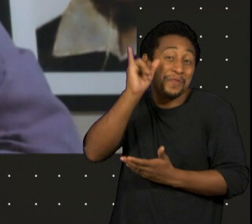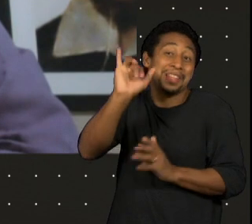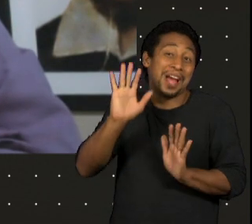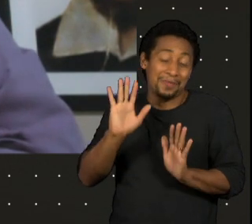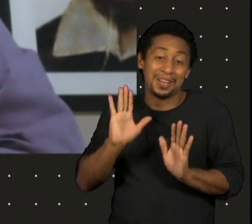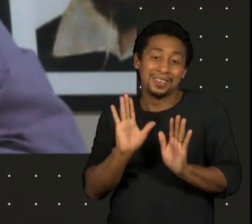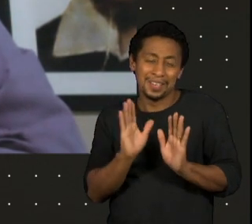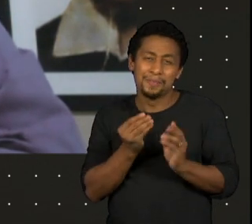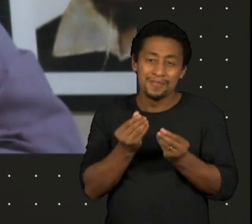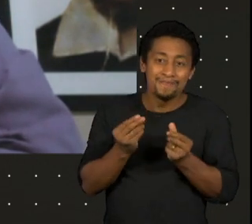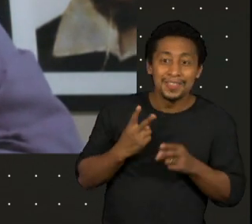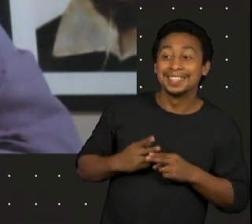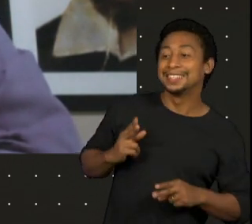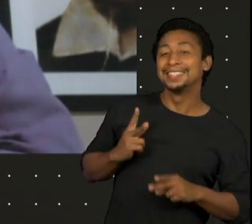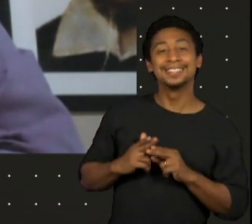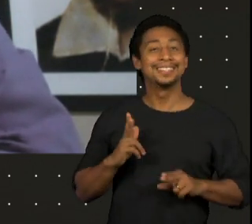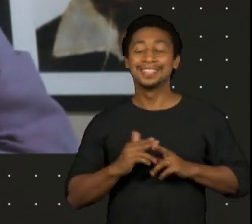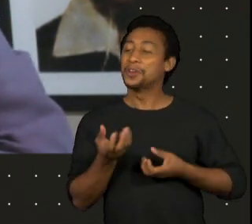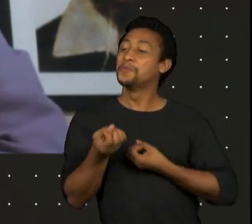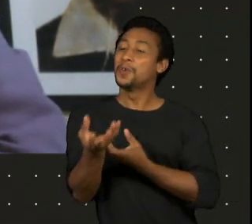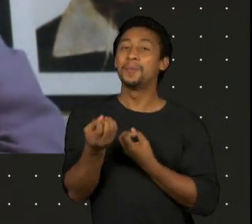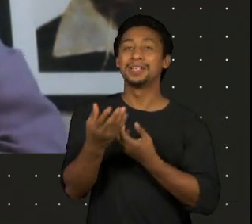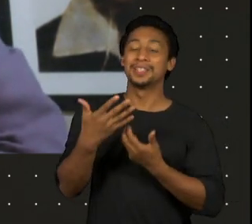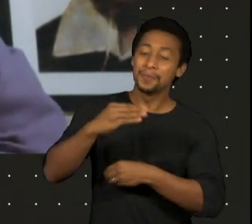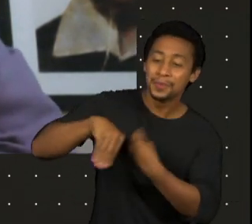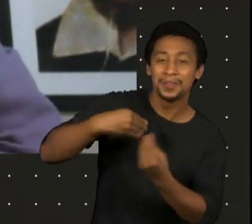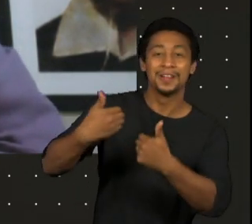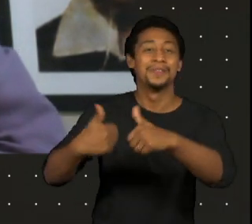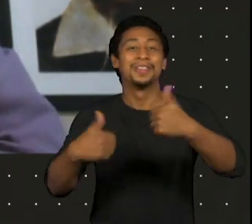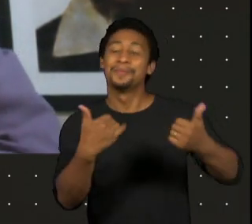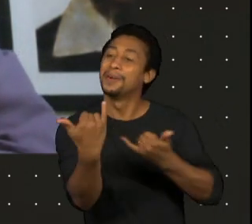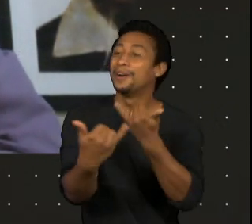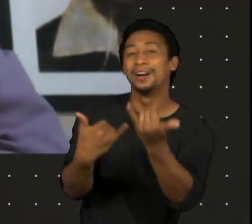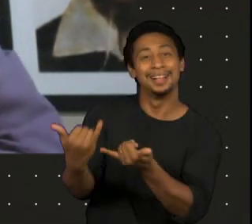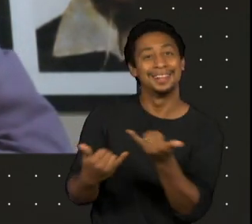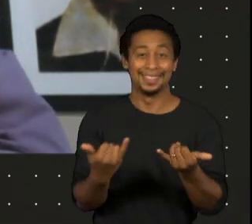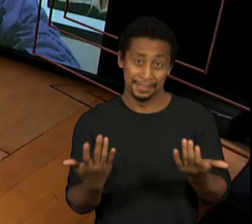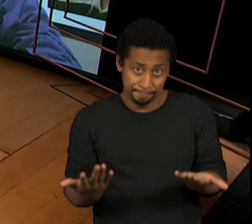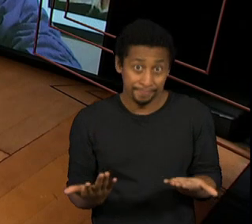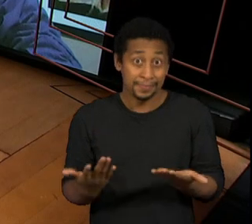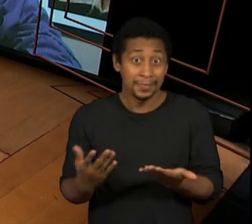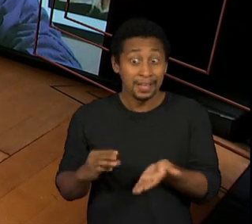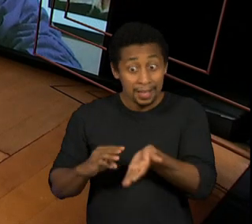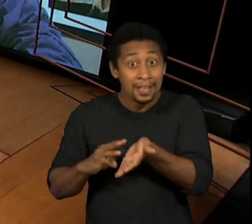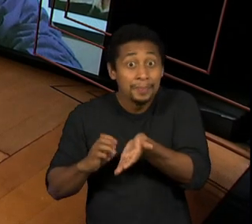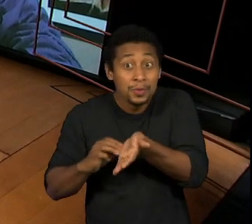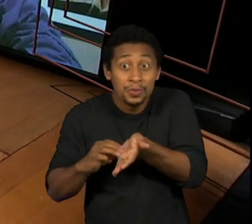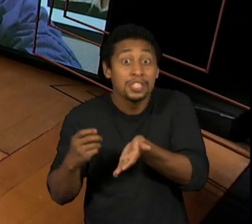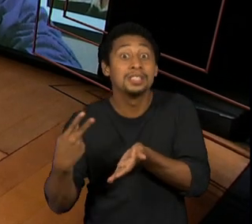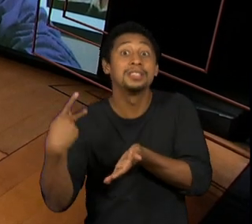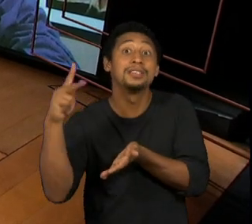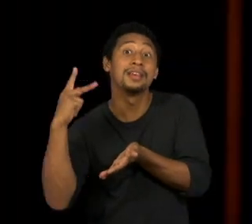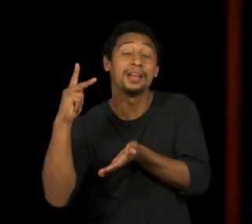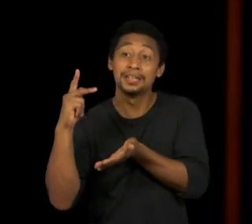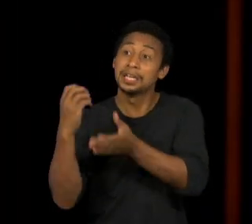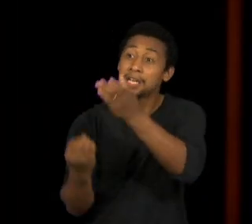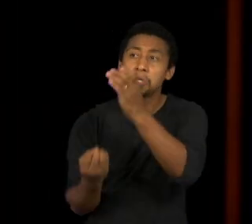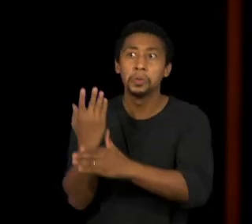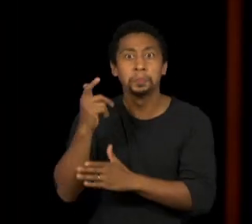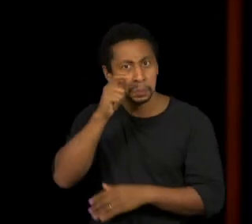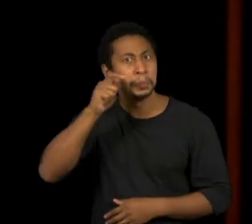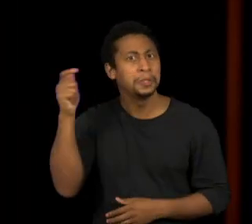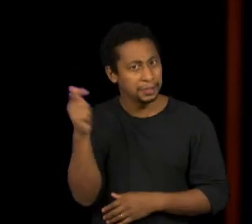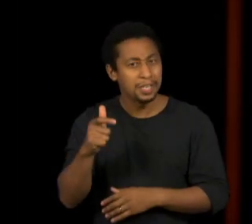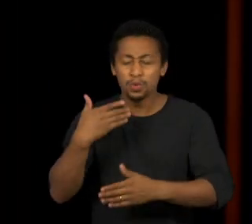E essa, um pouco, foi a ideia que ele foi desenvolvendo. Foi muito interessante. A gente fazia em qualquer